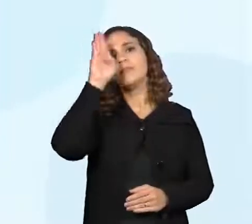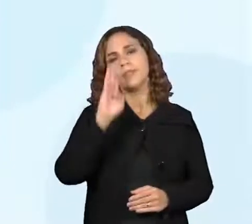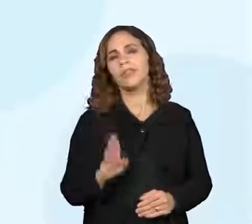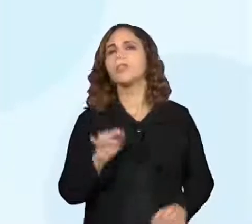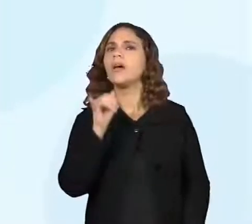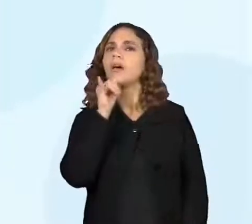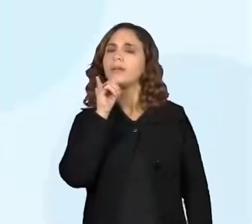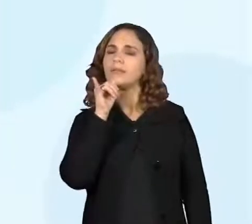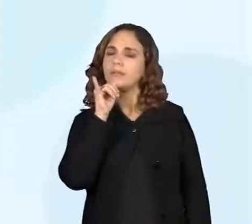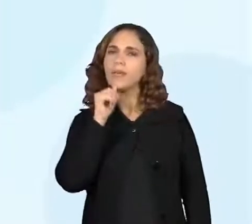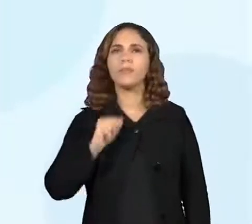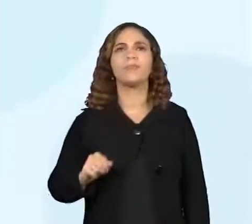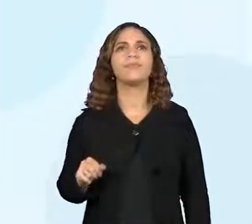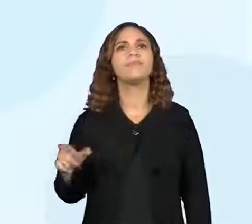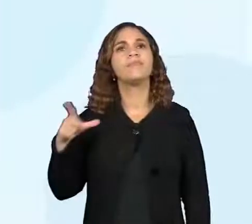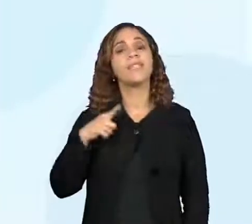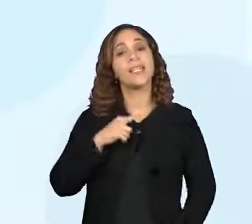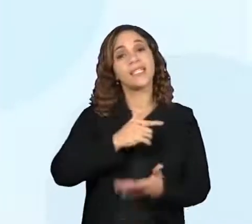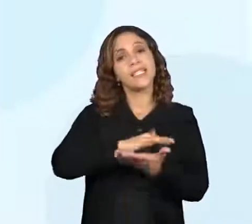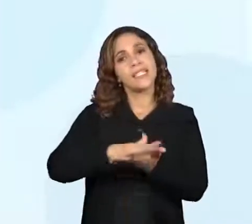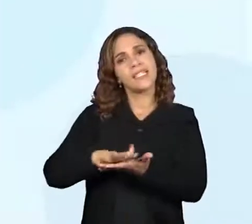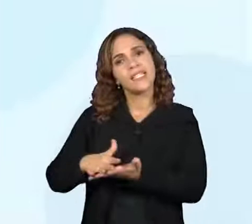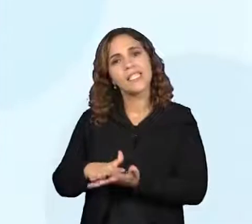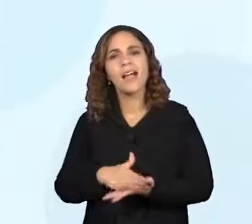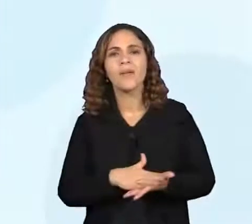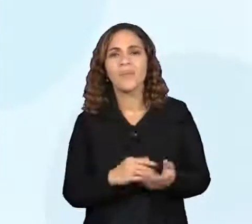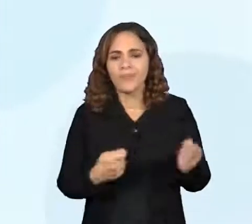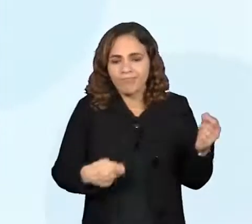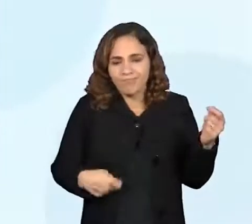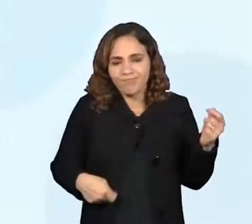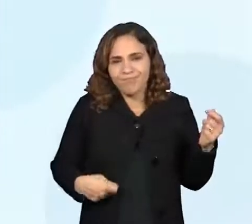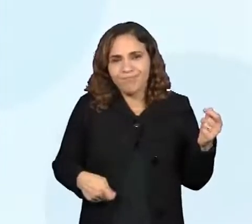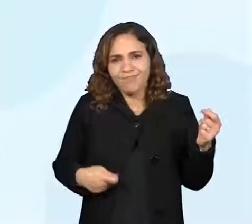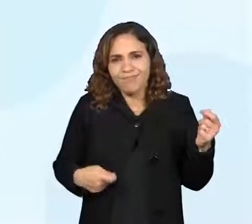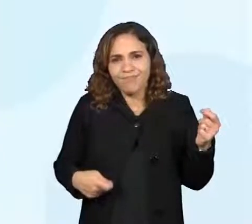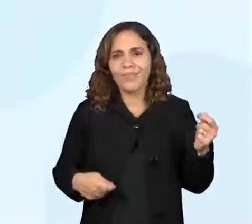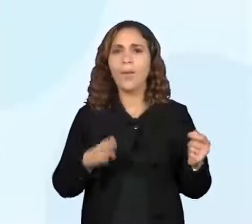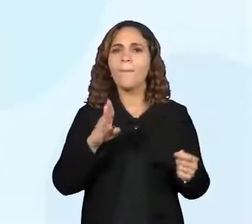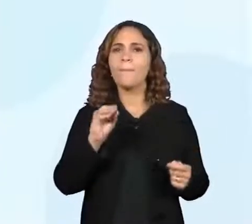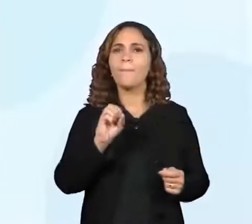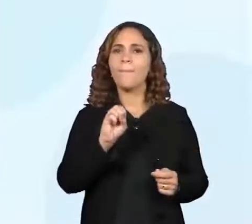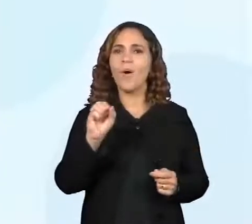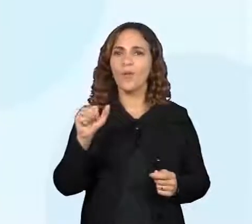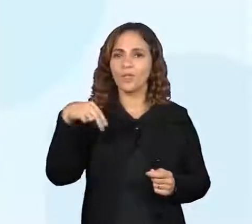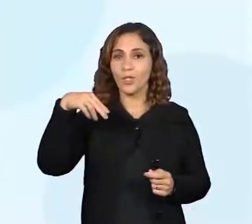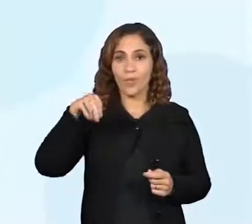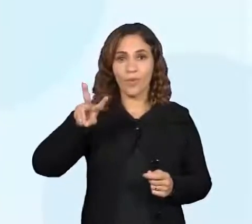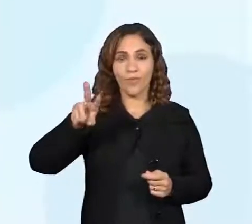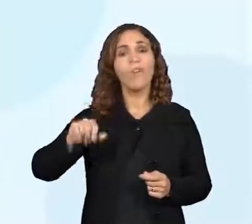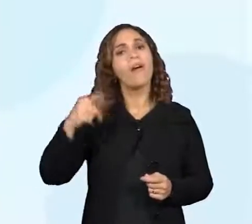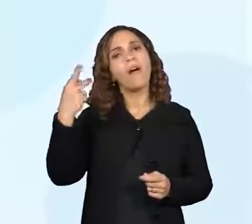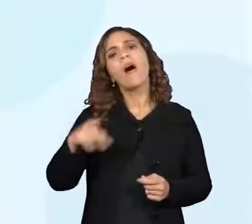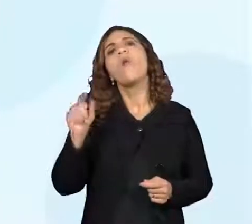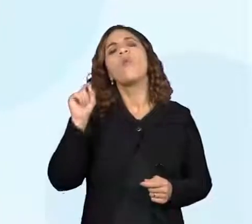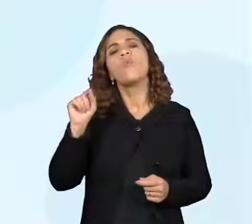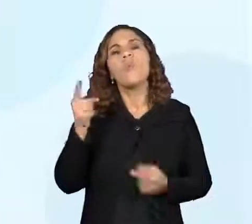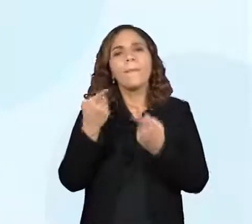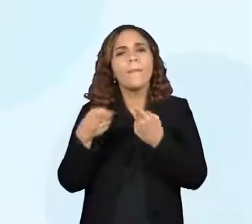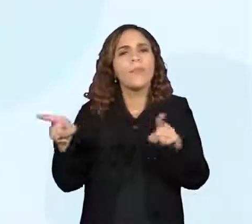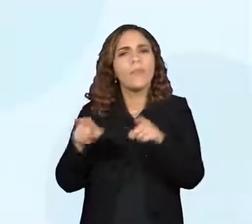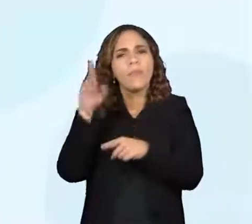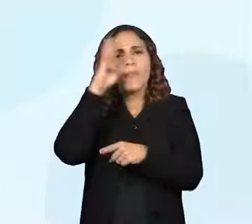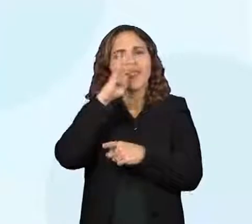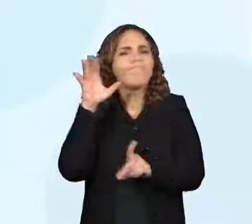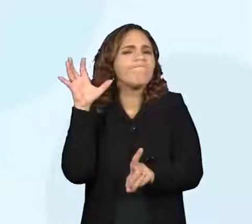cultura. Samba, choro, bossa nova. Então, a música brasileira aí está muito ligada